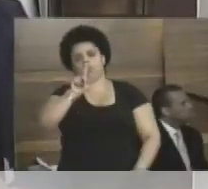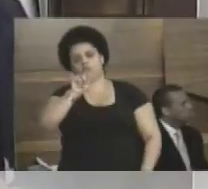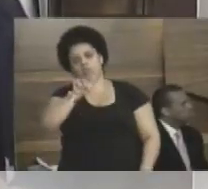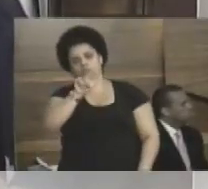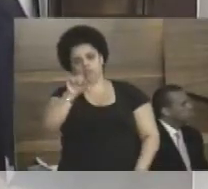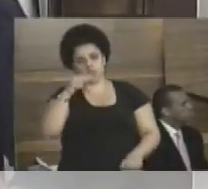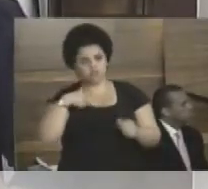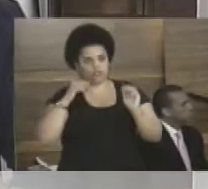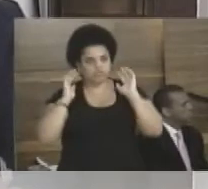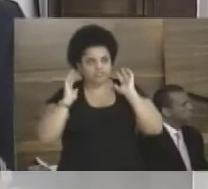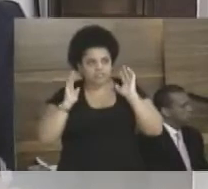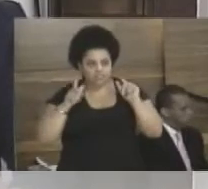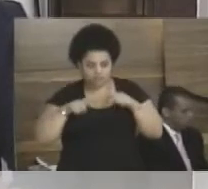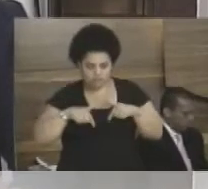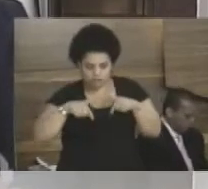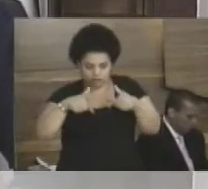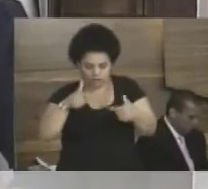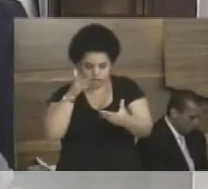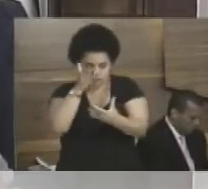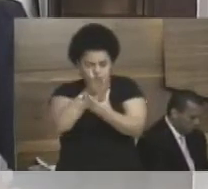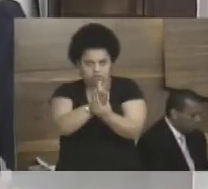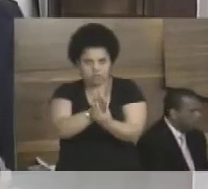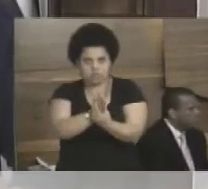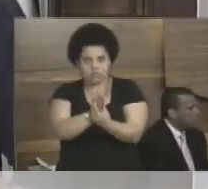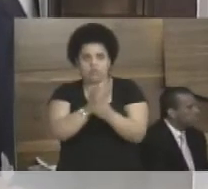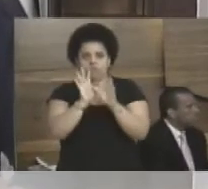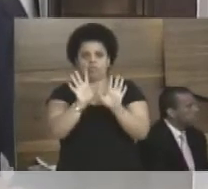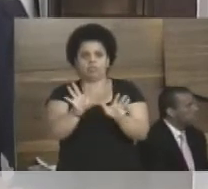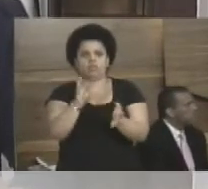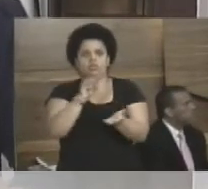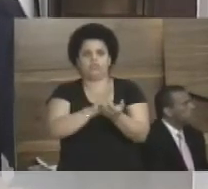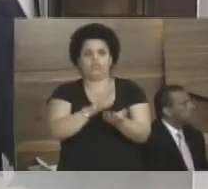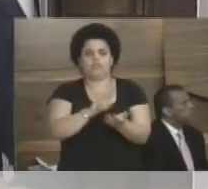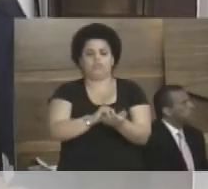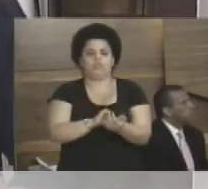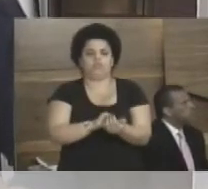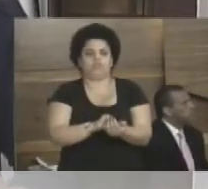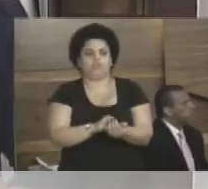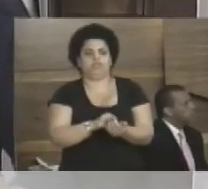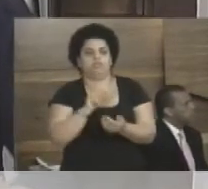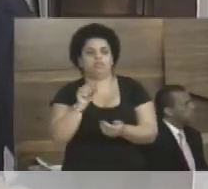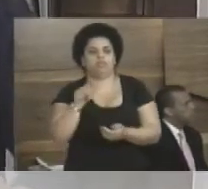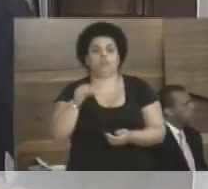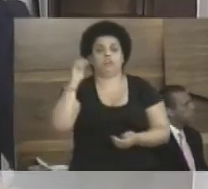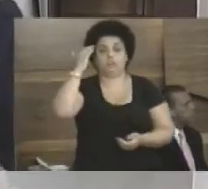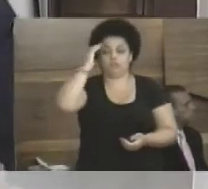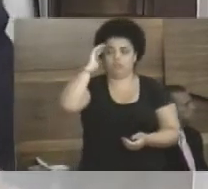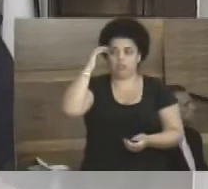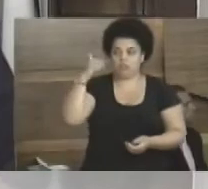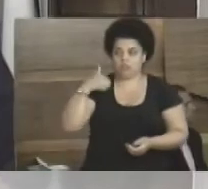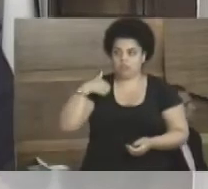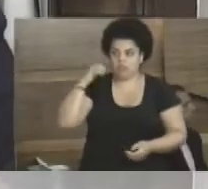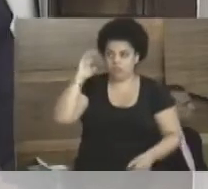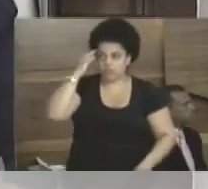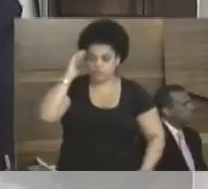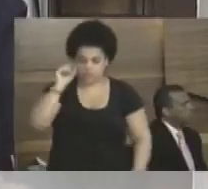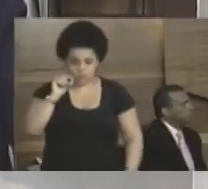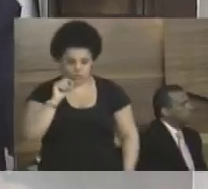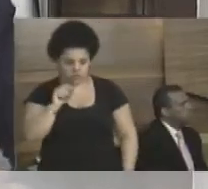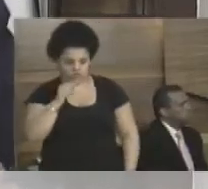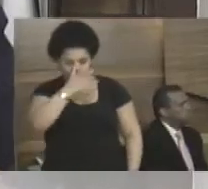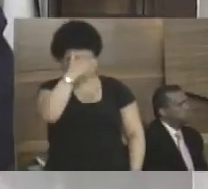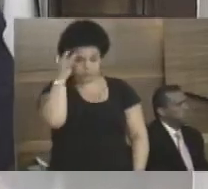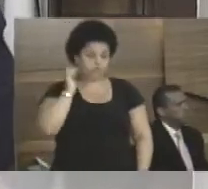explanação aqui do que é uma ação de uso campeão, mas me falta a boa vontade de entender. E eu entendo, assim, o